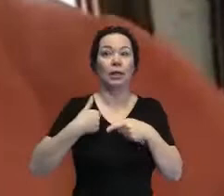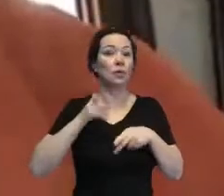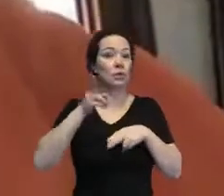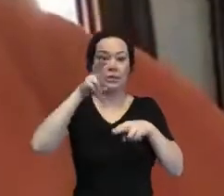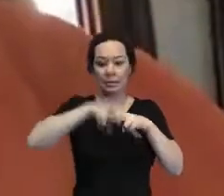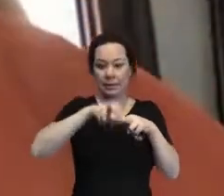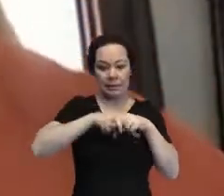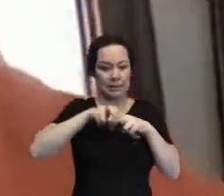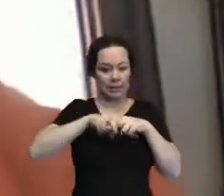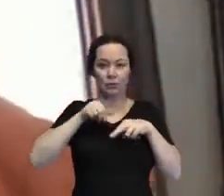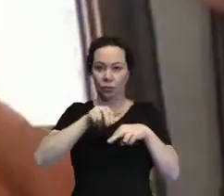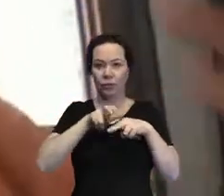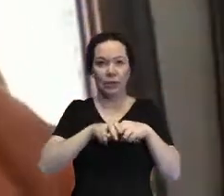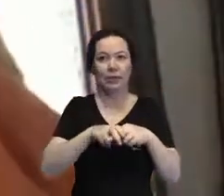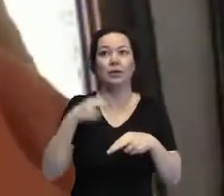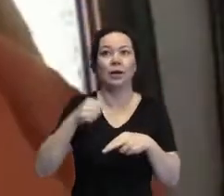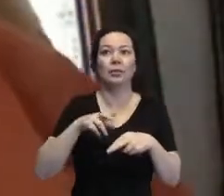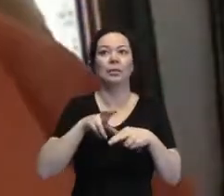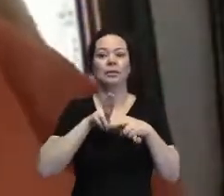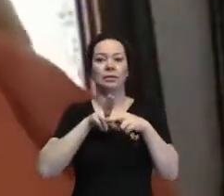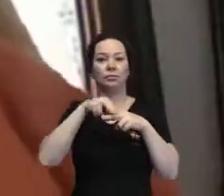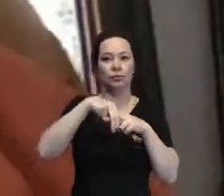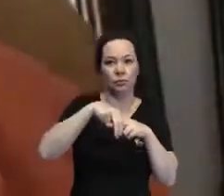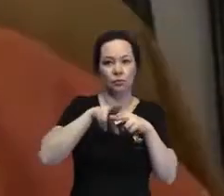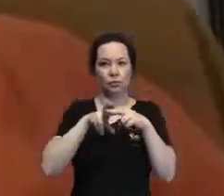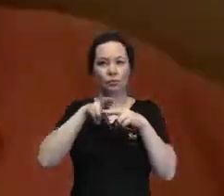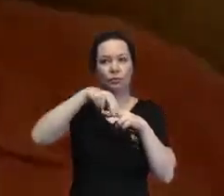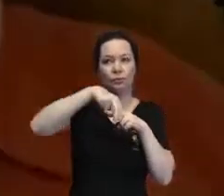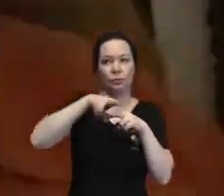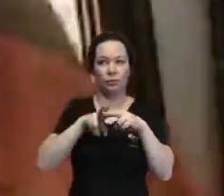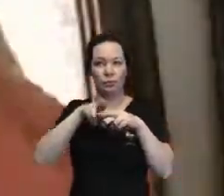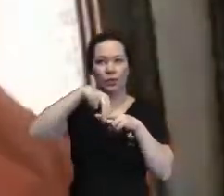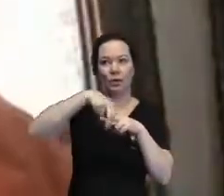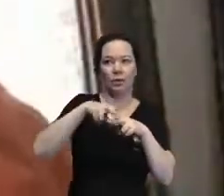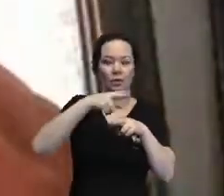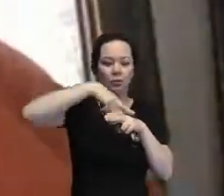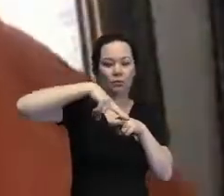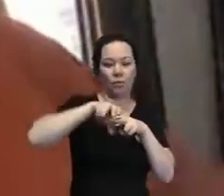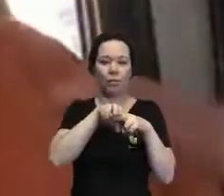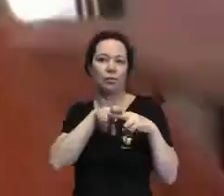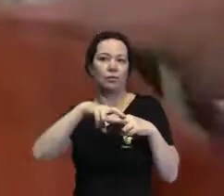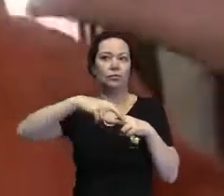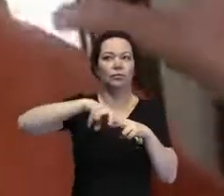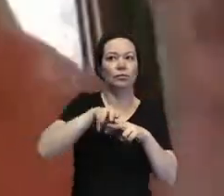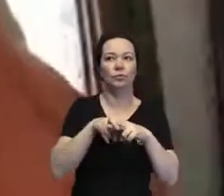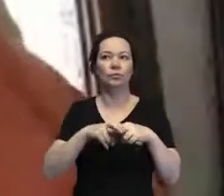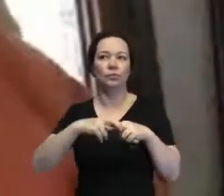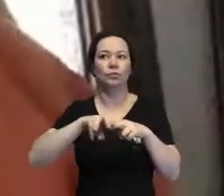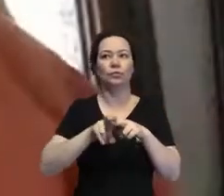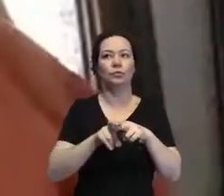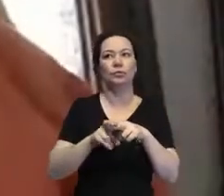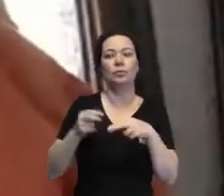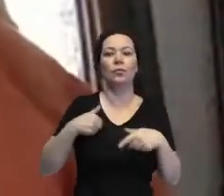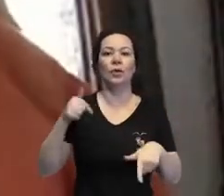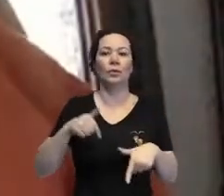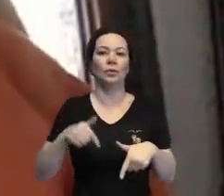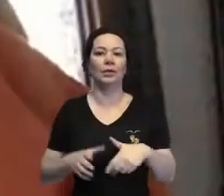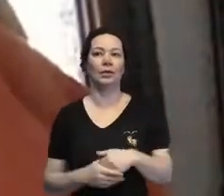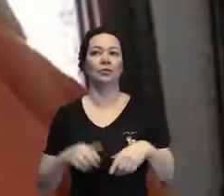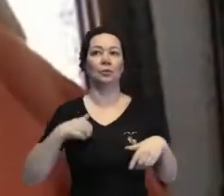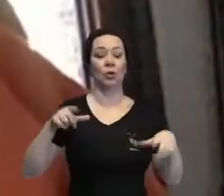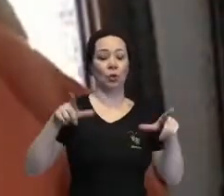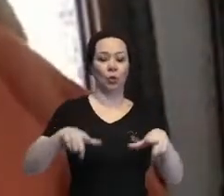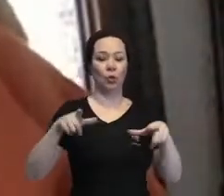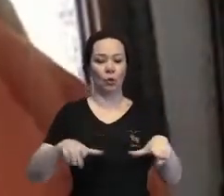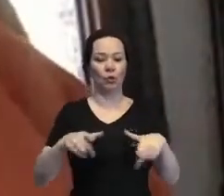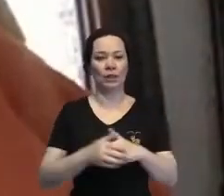eu moro nesse escritório. Então, ela precisa reclinar, girar, entendeu? Então, eu tô aqui no meu loco